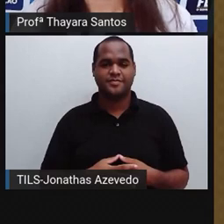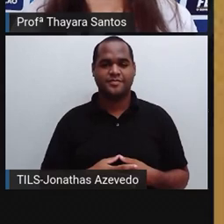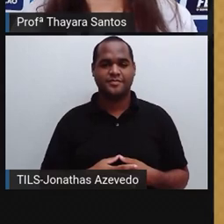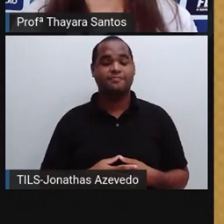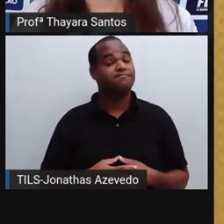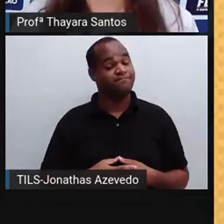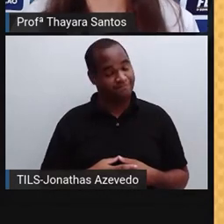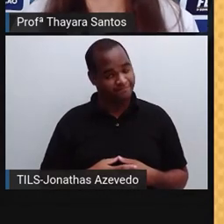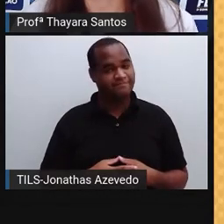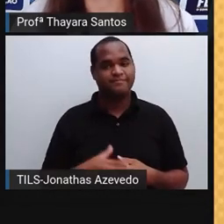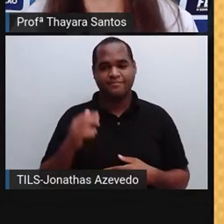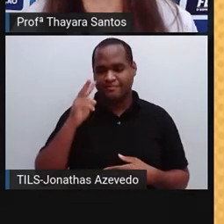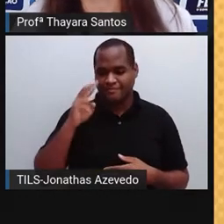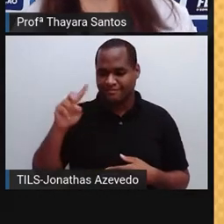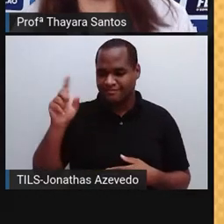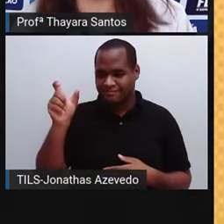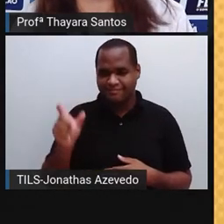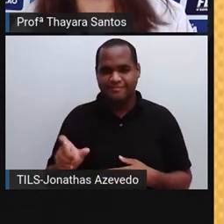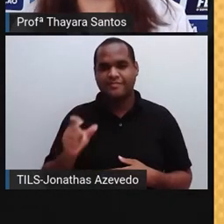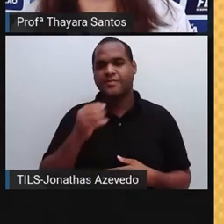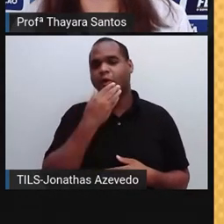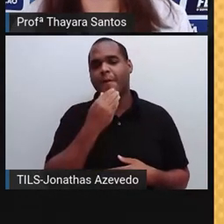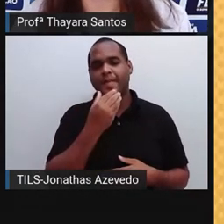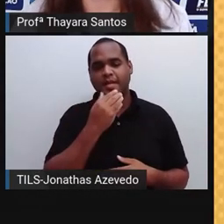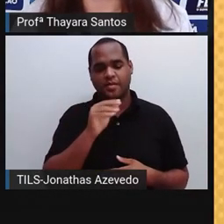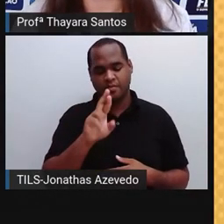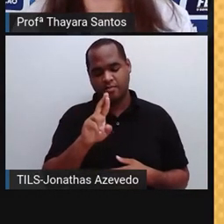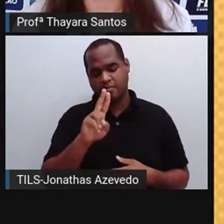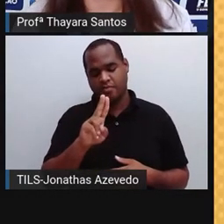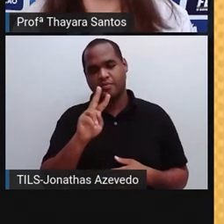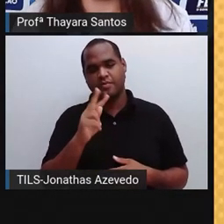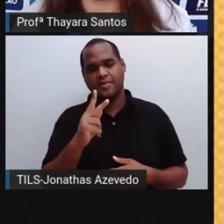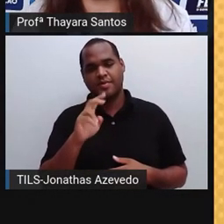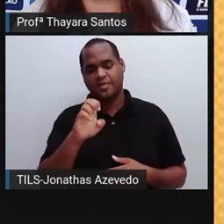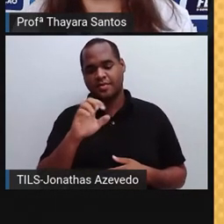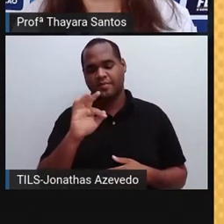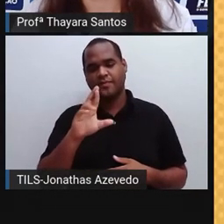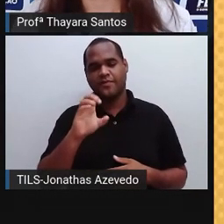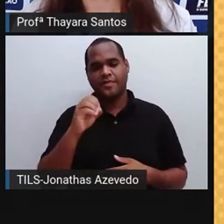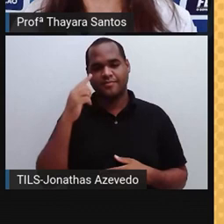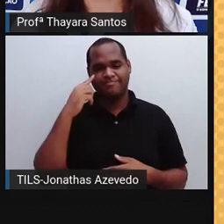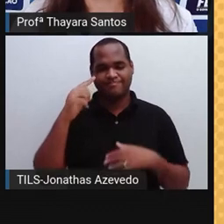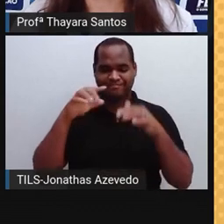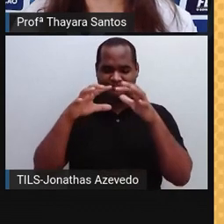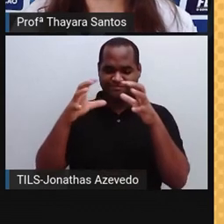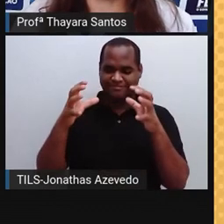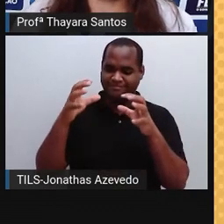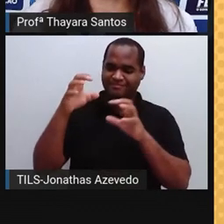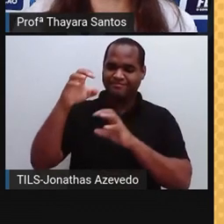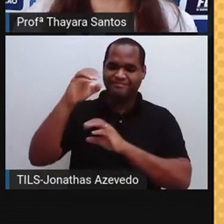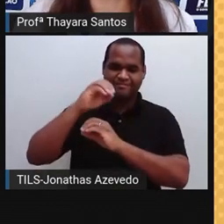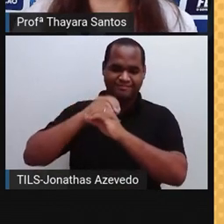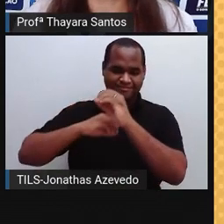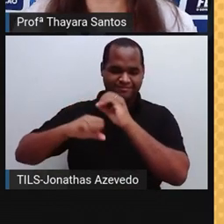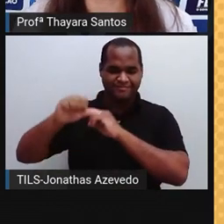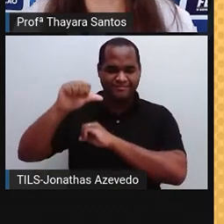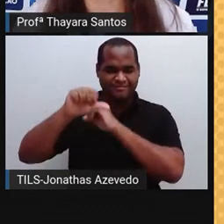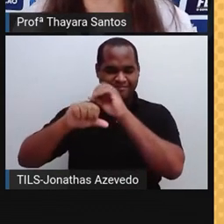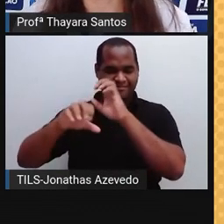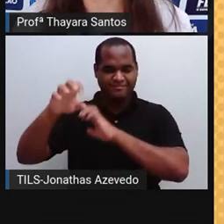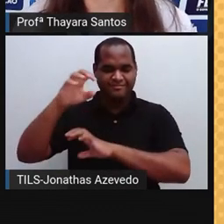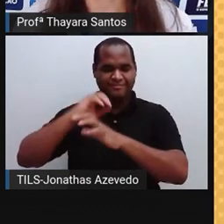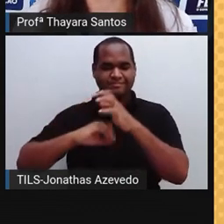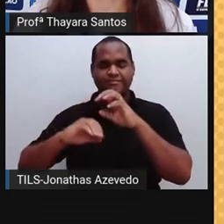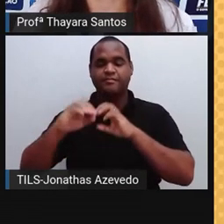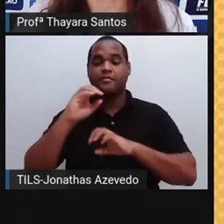E veio o modelo de Rutherford, que é o modelo do planetário. Então, Rutherford, nos estudos, ele